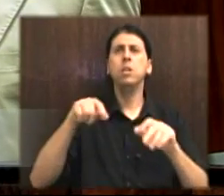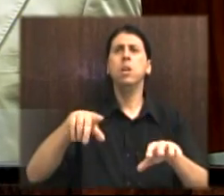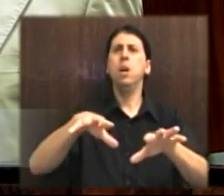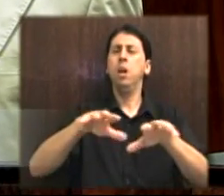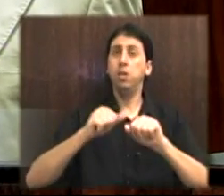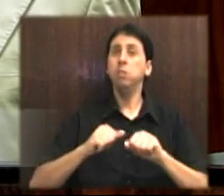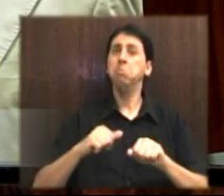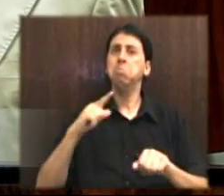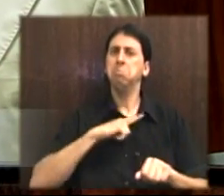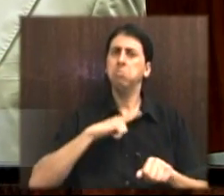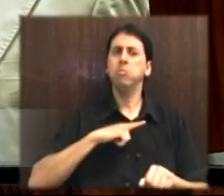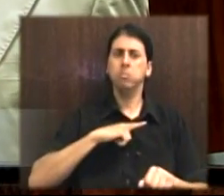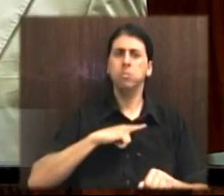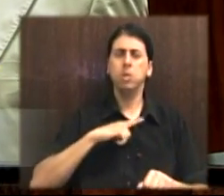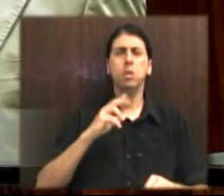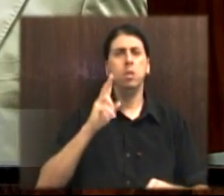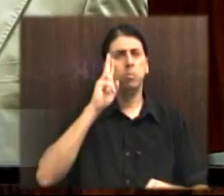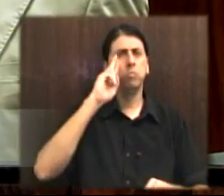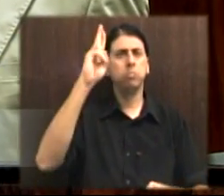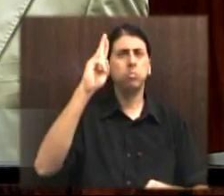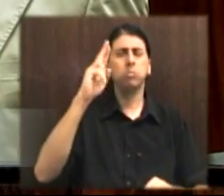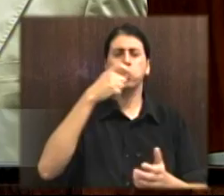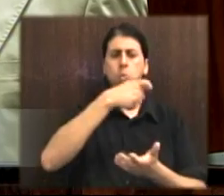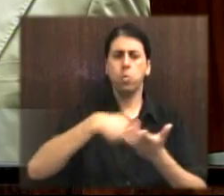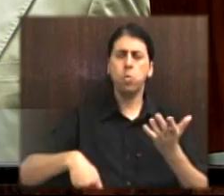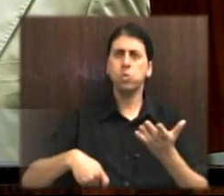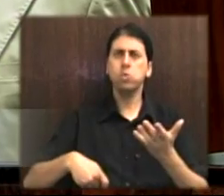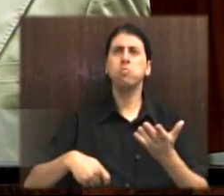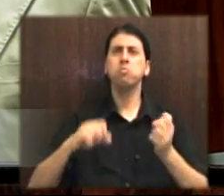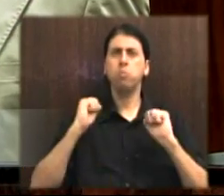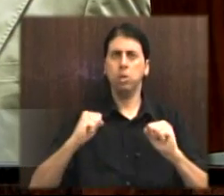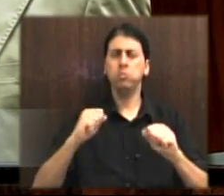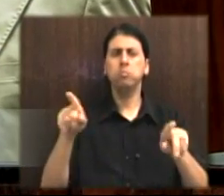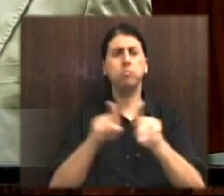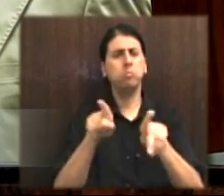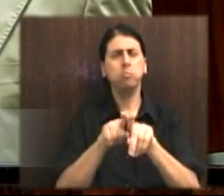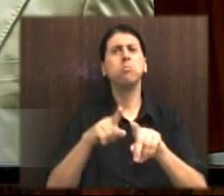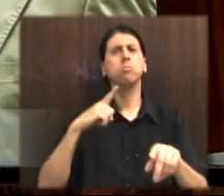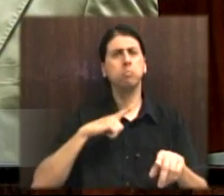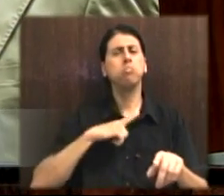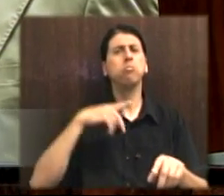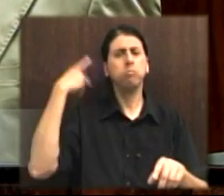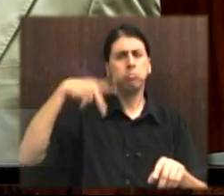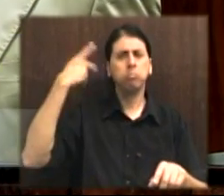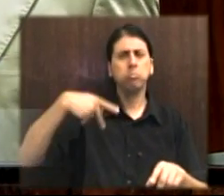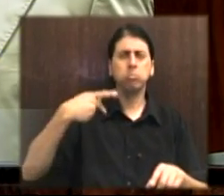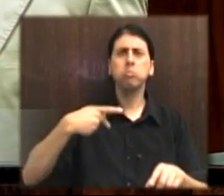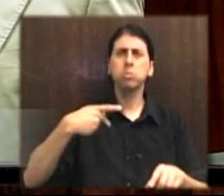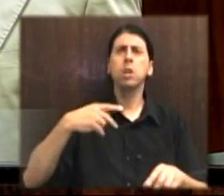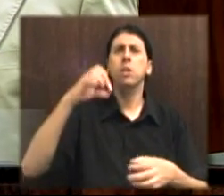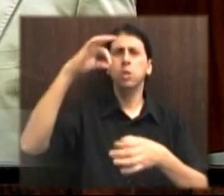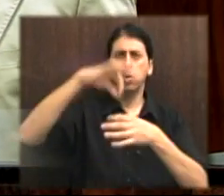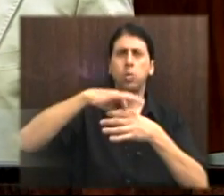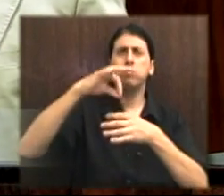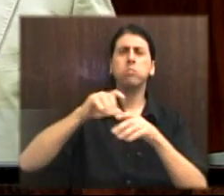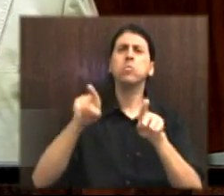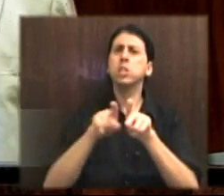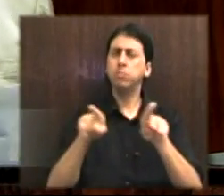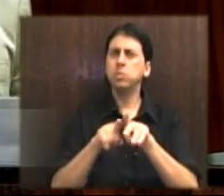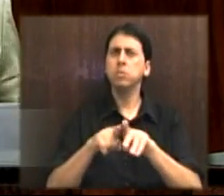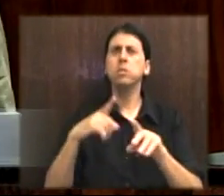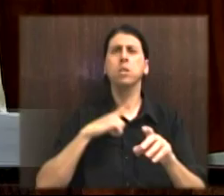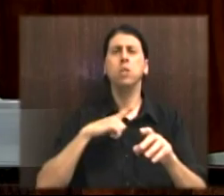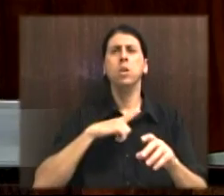para que tanto nos concursos públicos nós tenhamos política de cotas, como também na composição